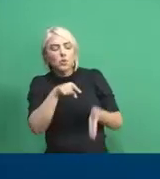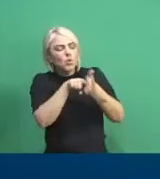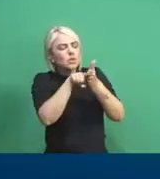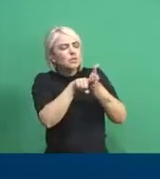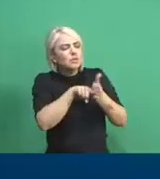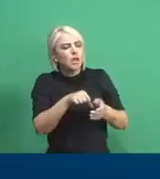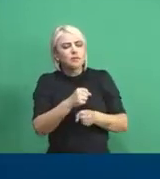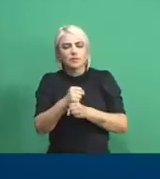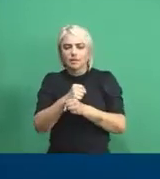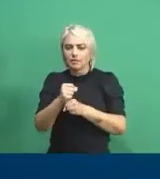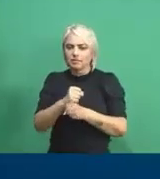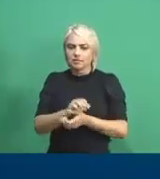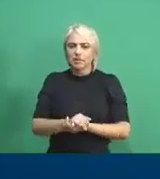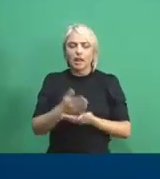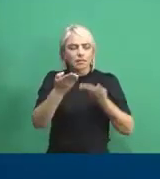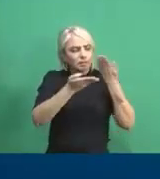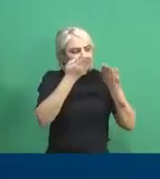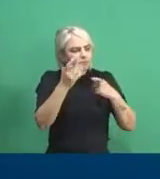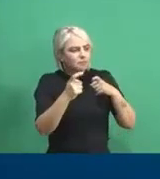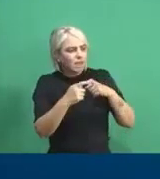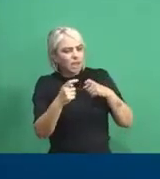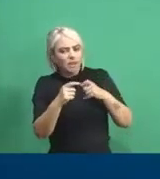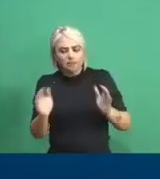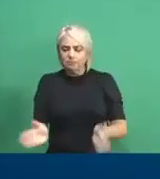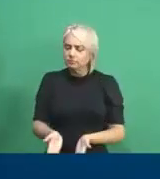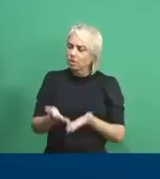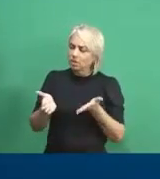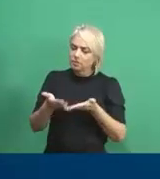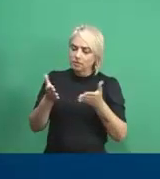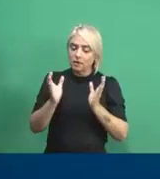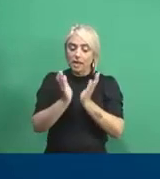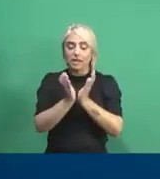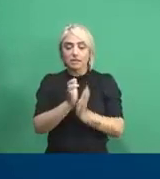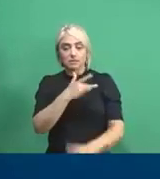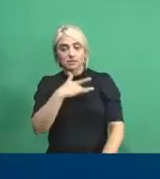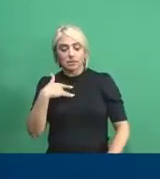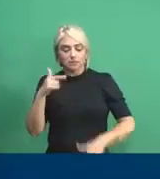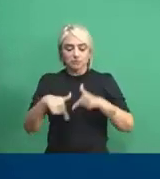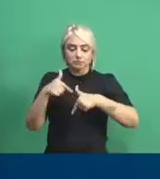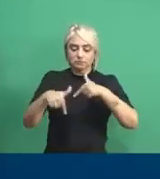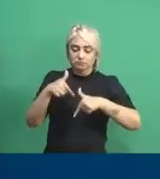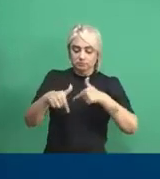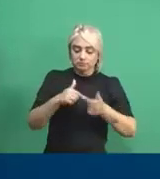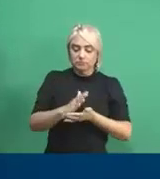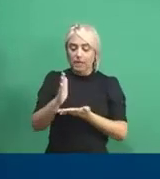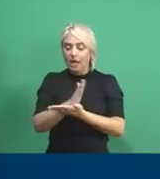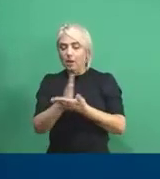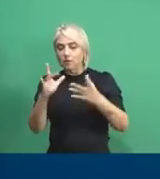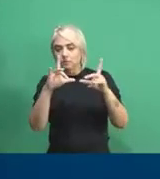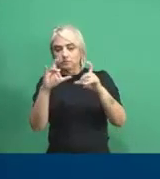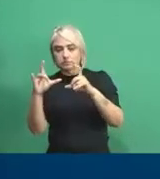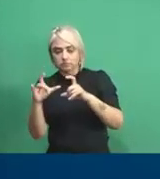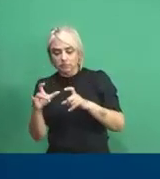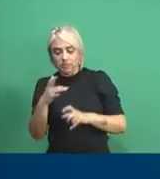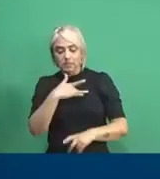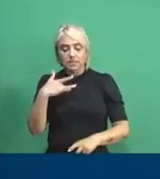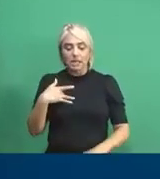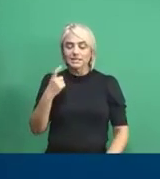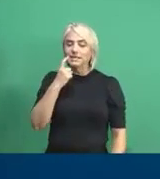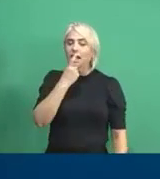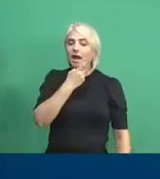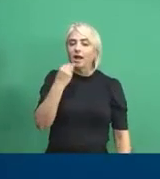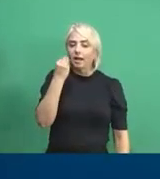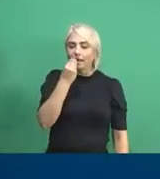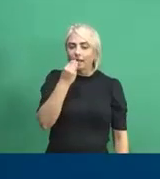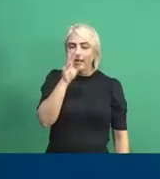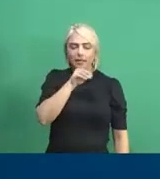feitos esse ano. Atendimentos médicos promovemos. Aqui é a equipe de saúde trabalhando. Algumas imagens que vocês estão vendo aí. A saúde bucal também,